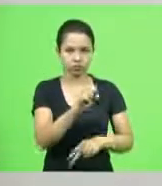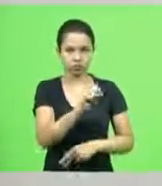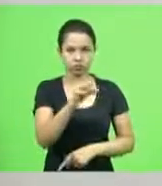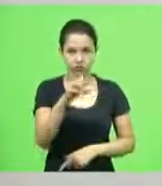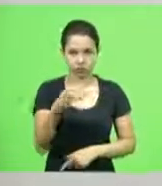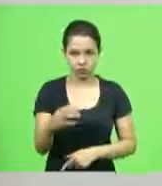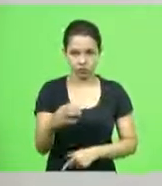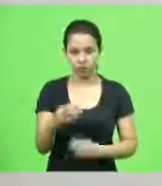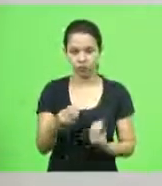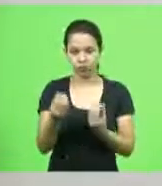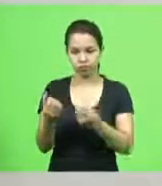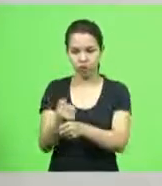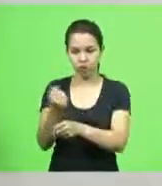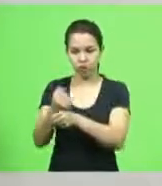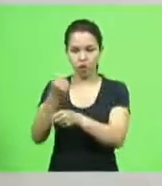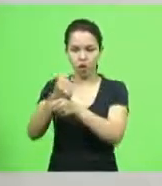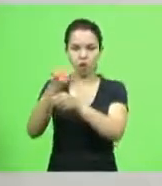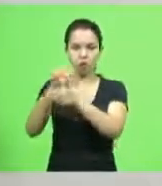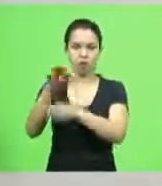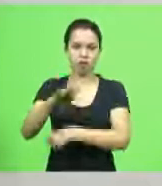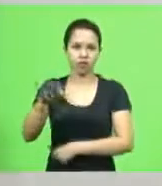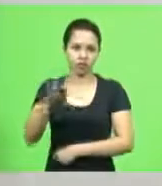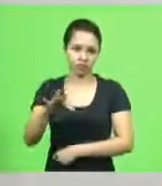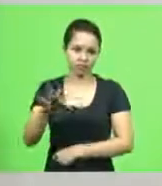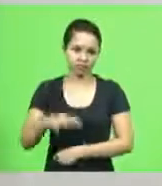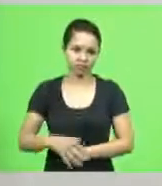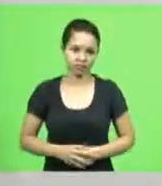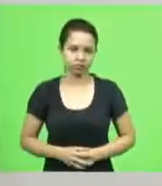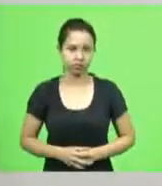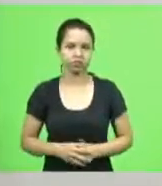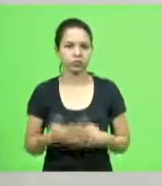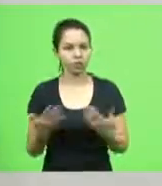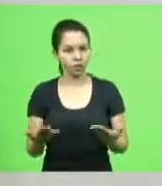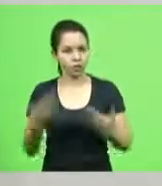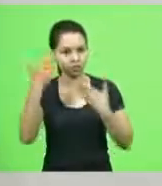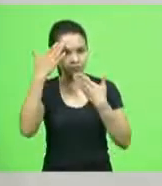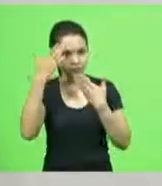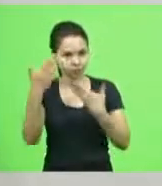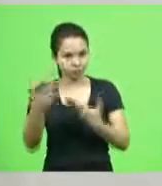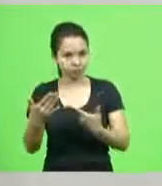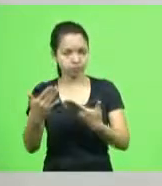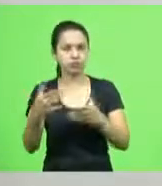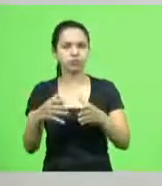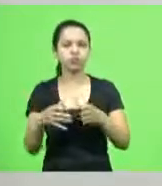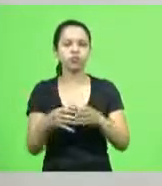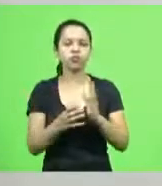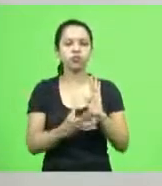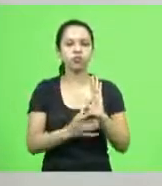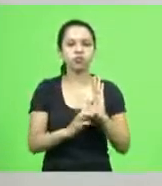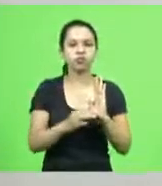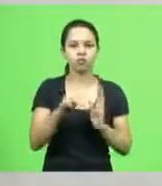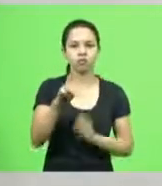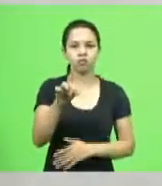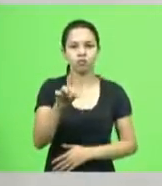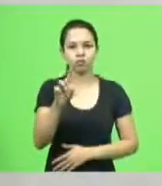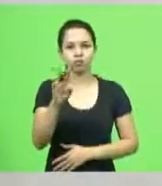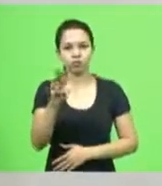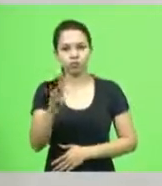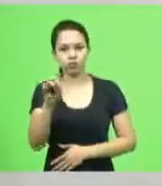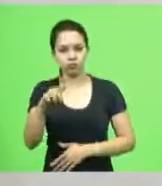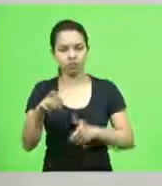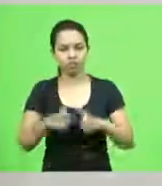agradecer aqui a bancada do MDB que é a maior bancada aqui da assembleia que que